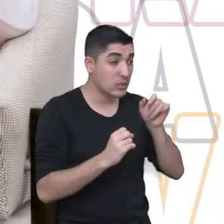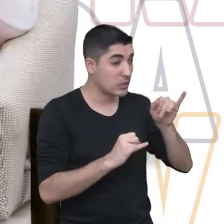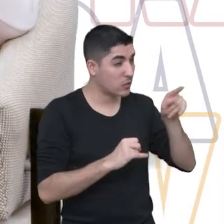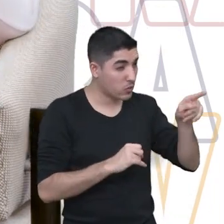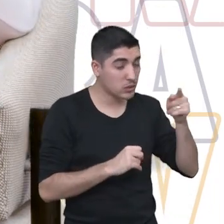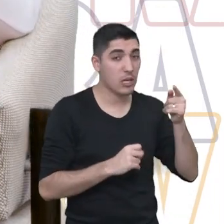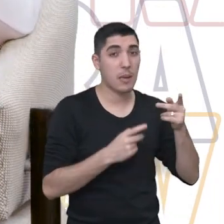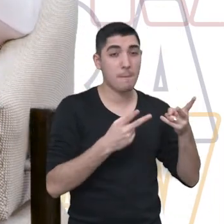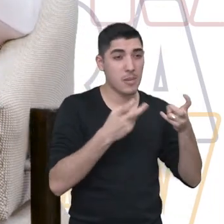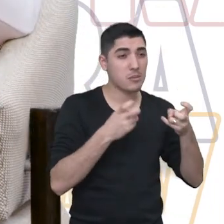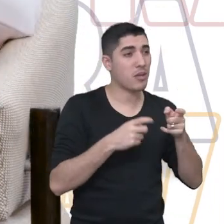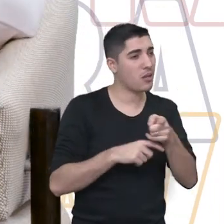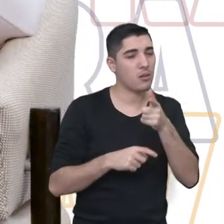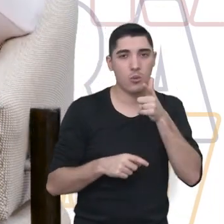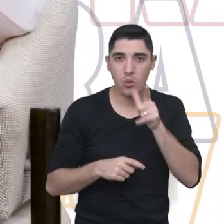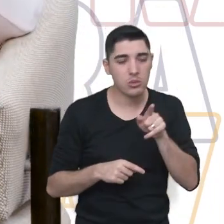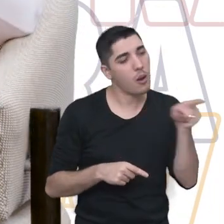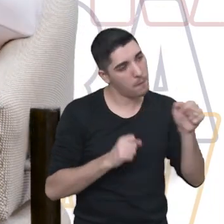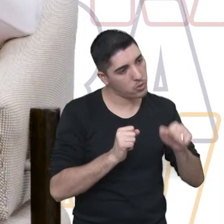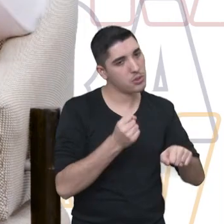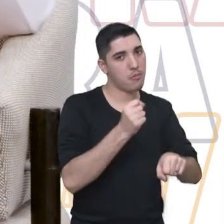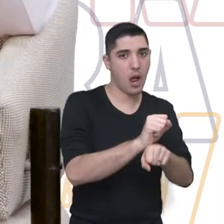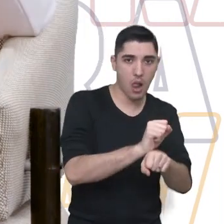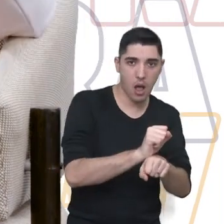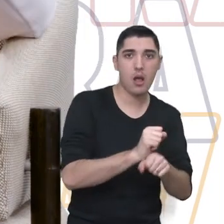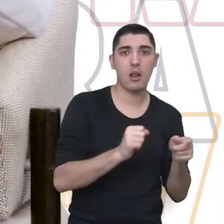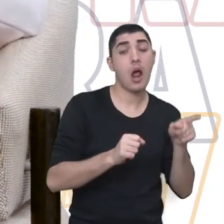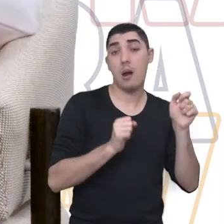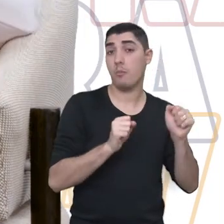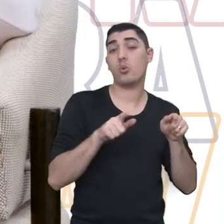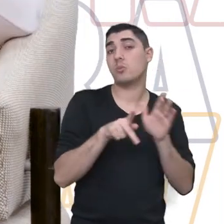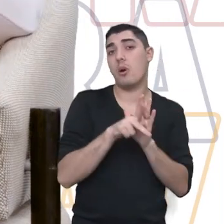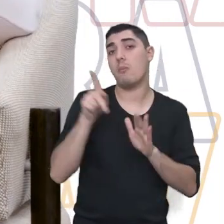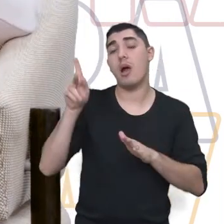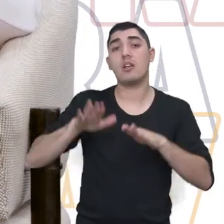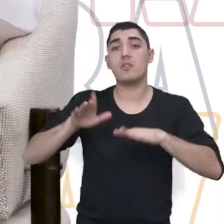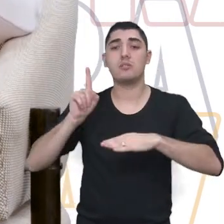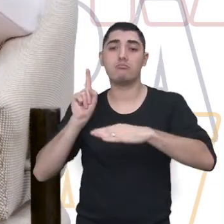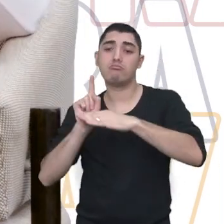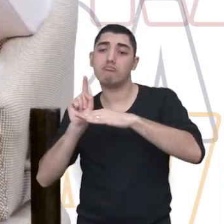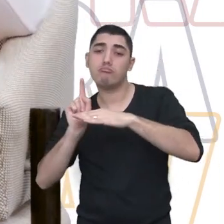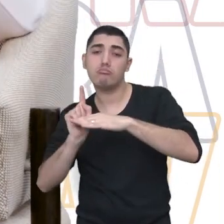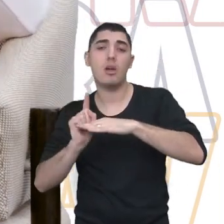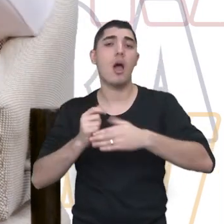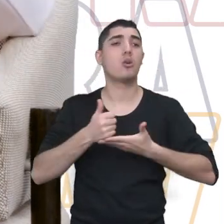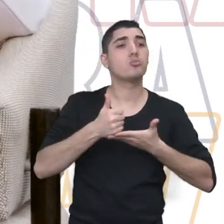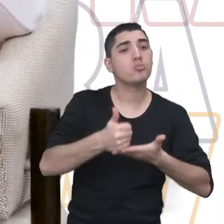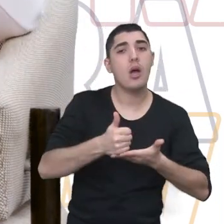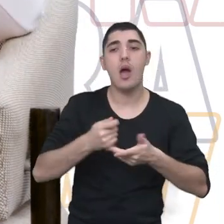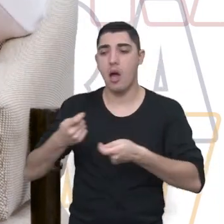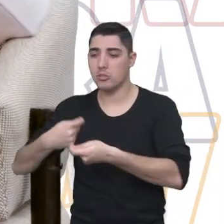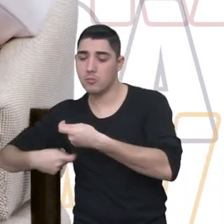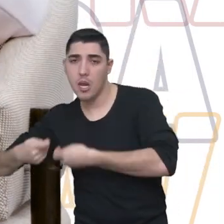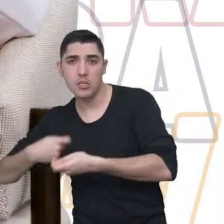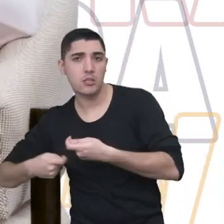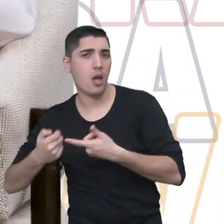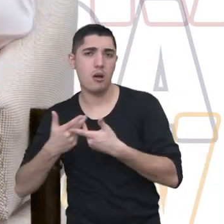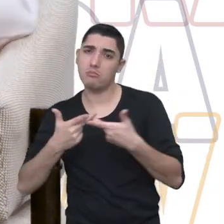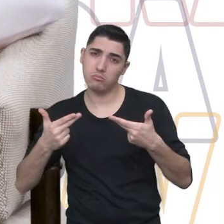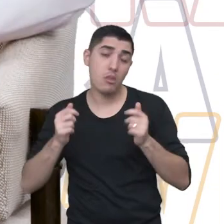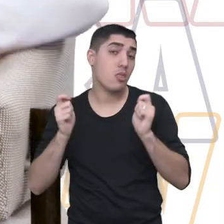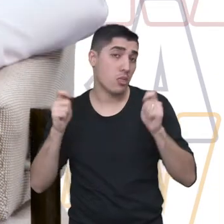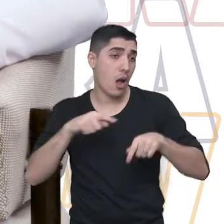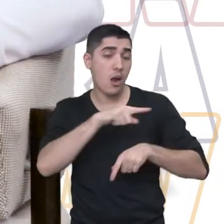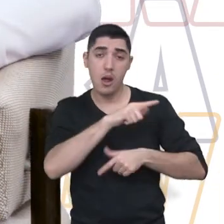perceber que você não dá conta, pare, avisa. E aí, ela pode ficar numa recepção, ajudar em outros setores, na administração, Então,